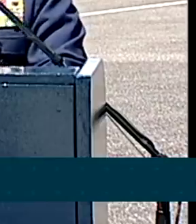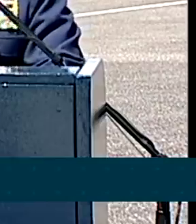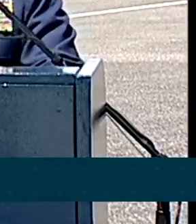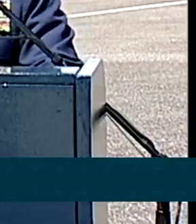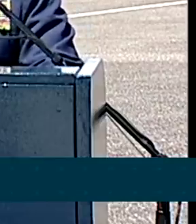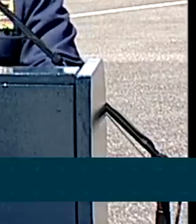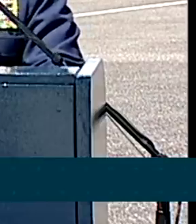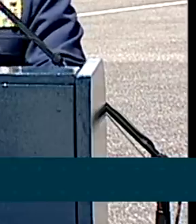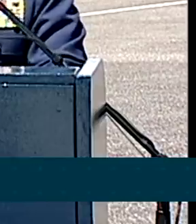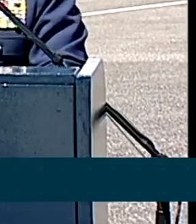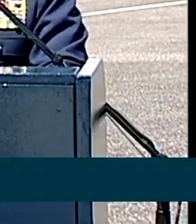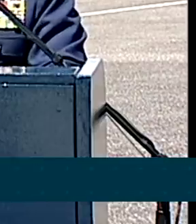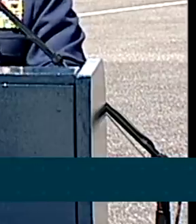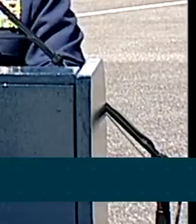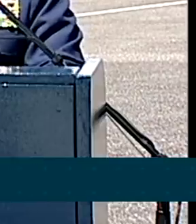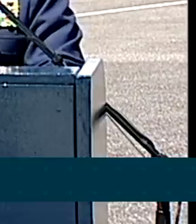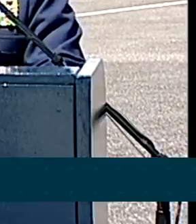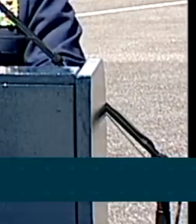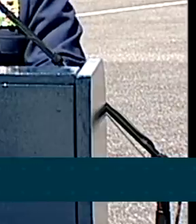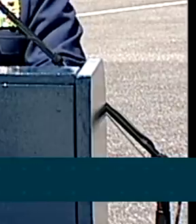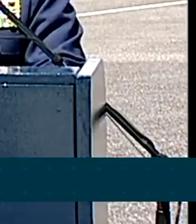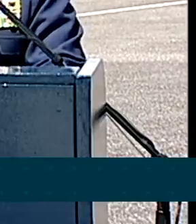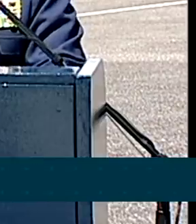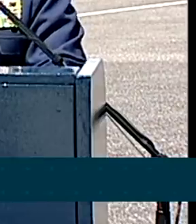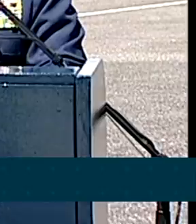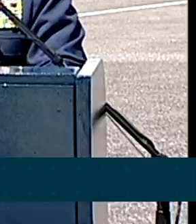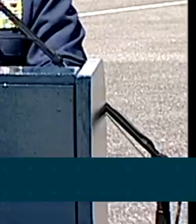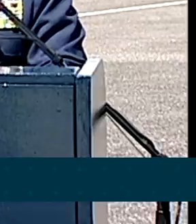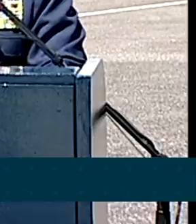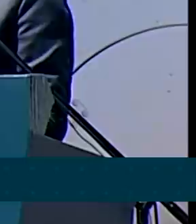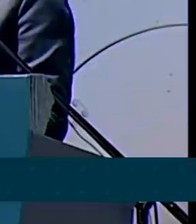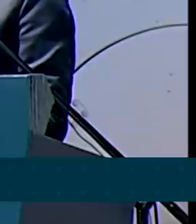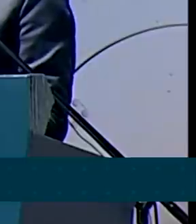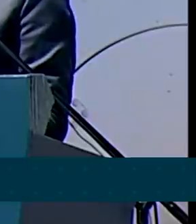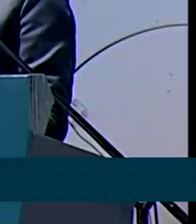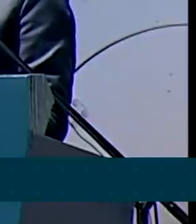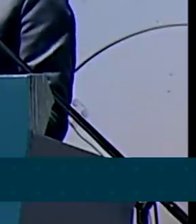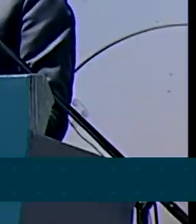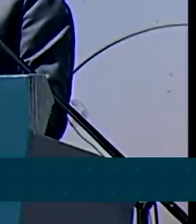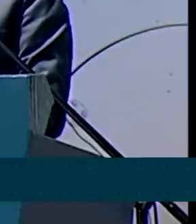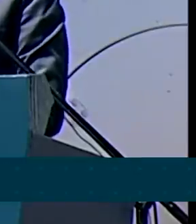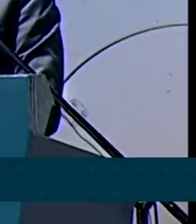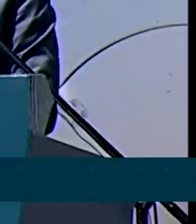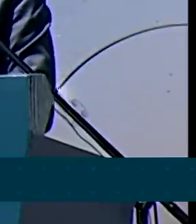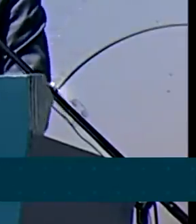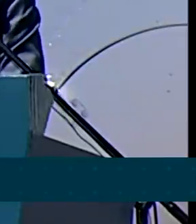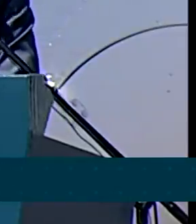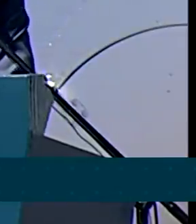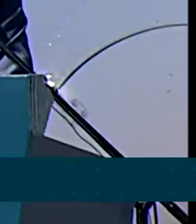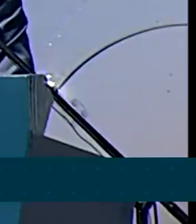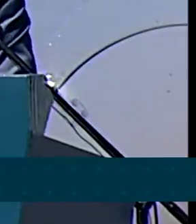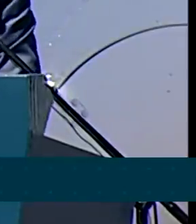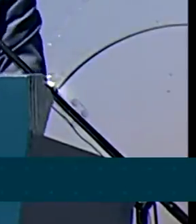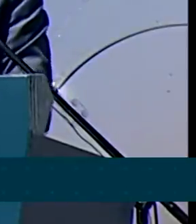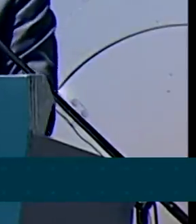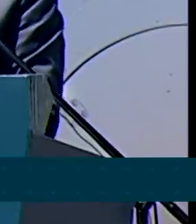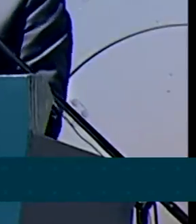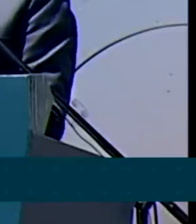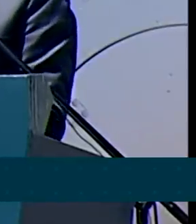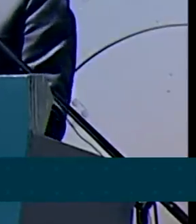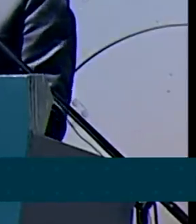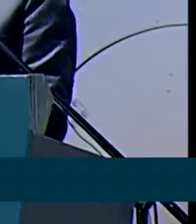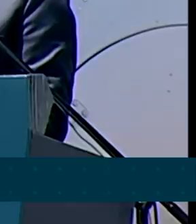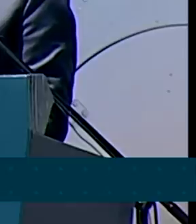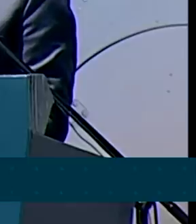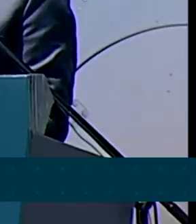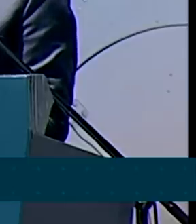-97, transportou médicos de Boa Vista para Manaus. A nossa Força Aérea, nessa primeira parte